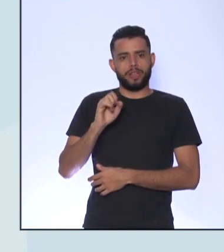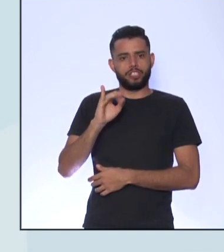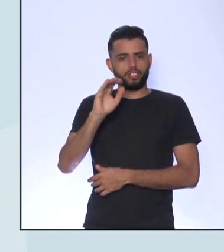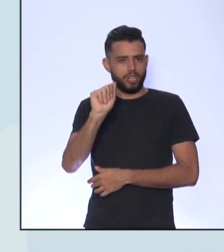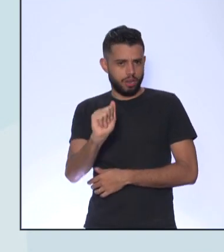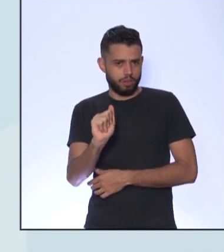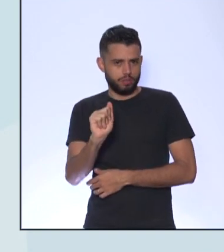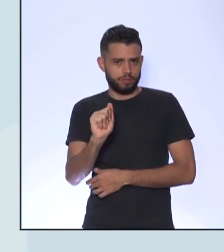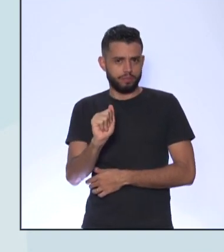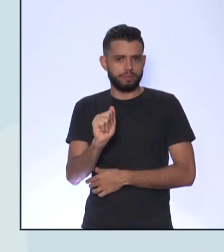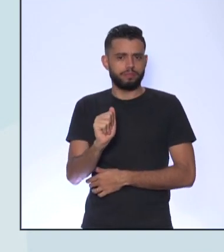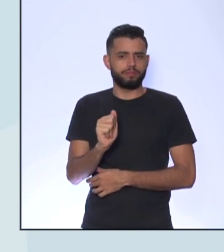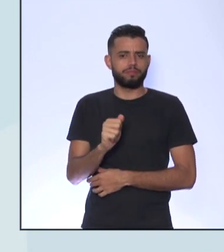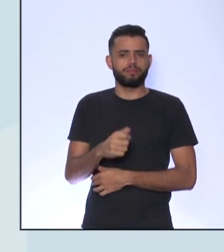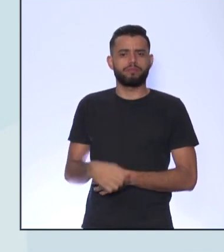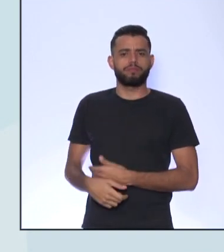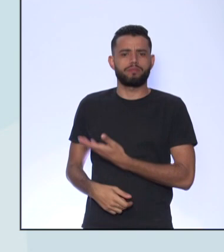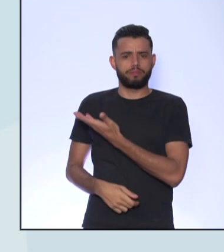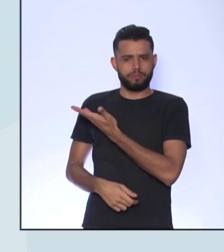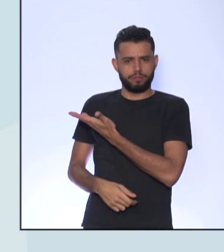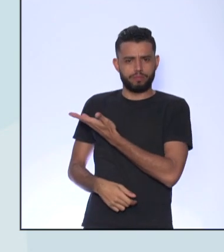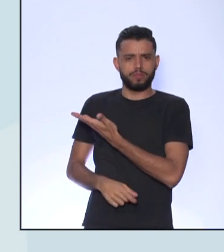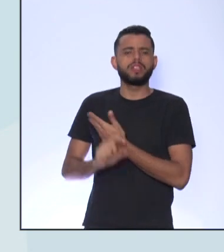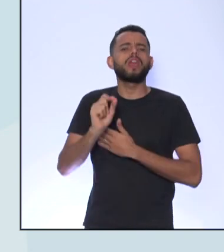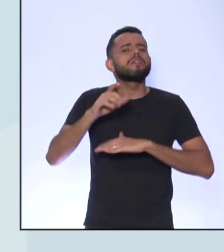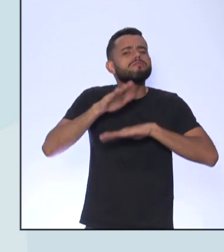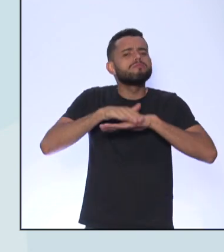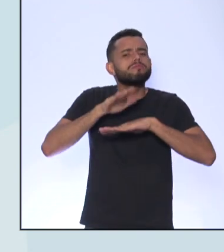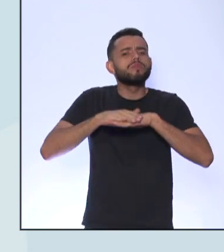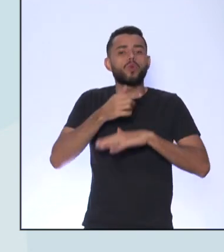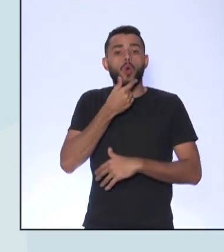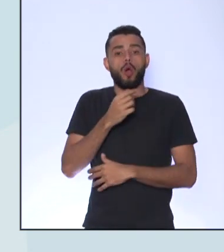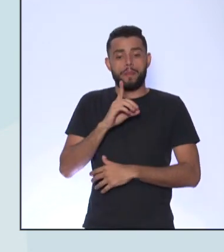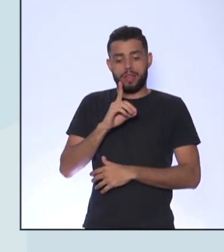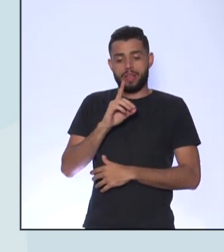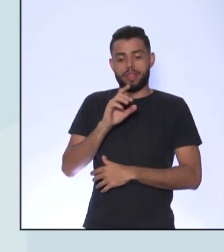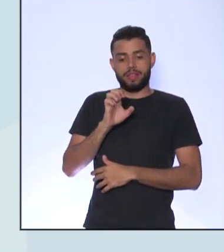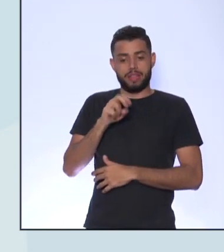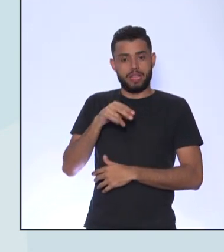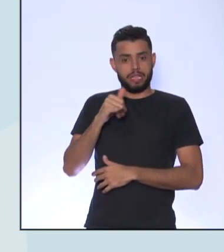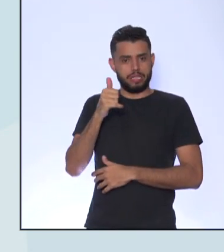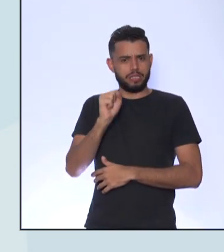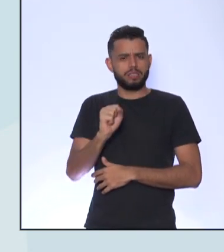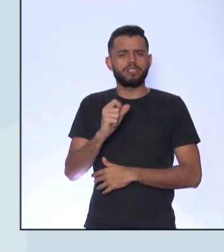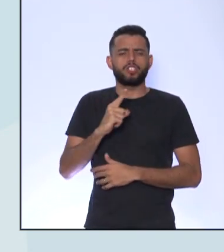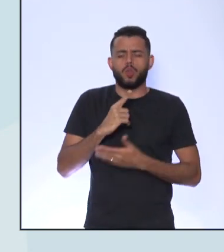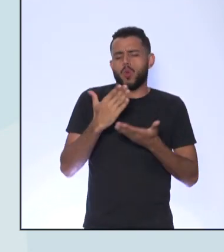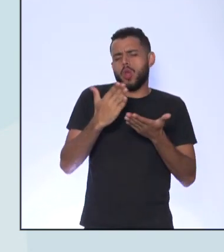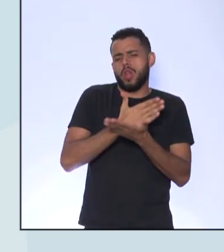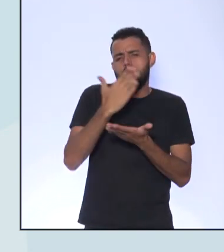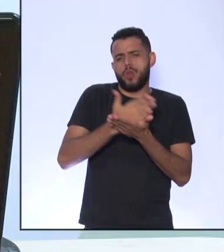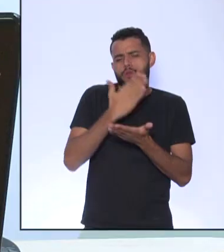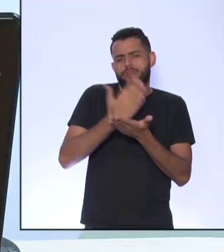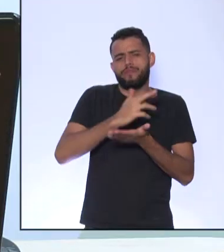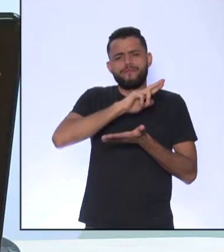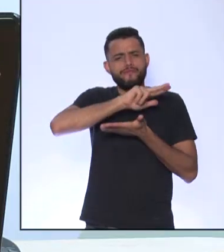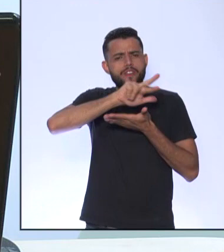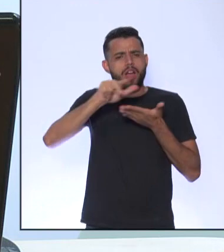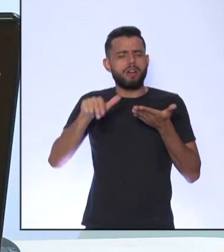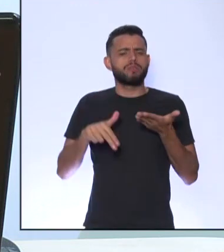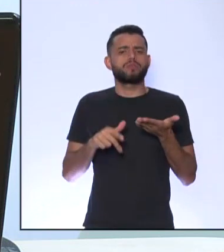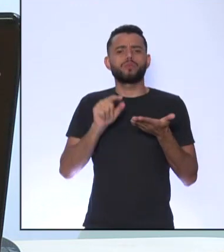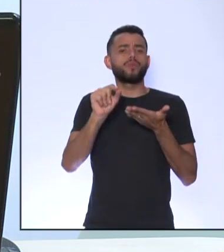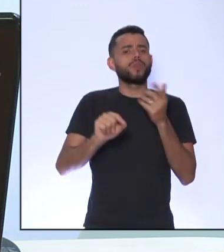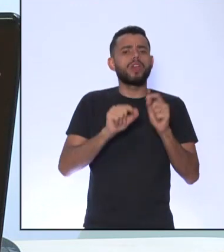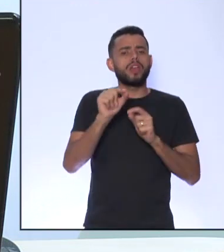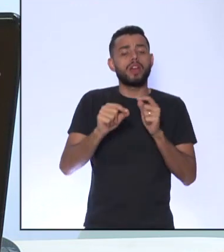fez em 1751 Ela era um livro De vários volumes Onde eram colocadas todas as